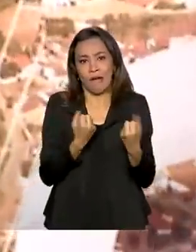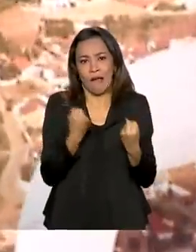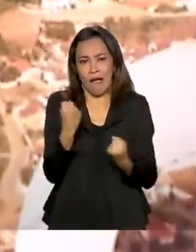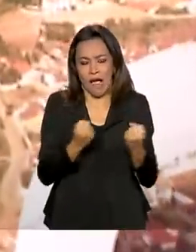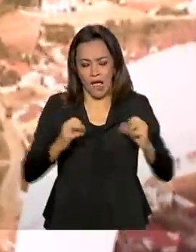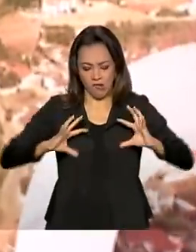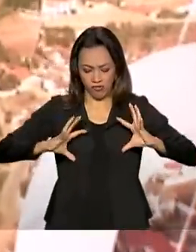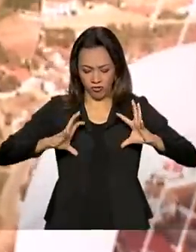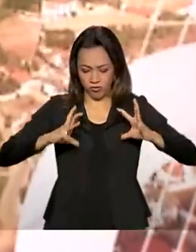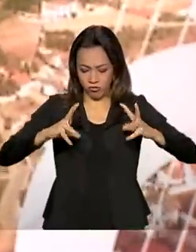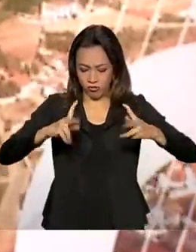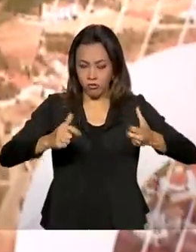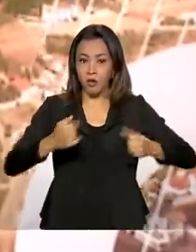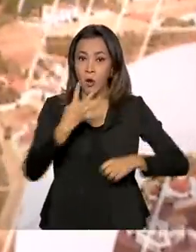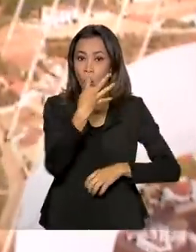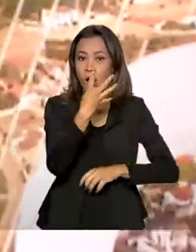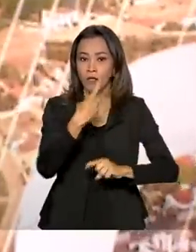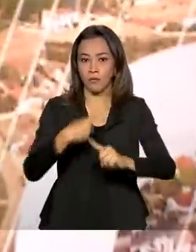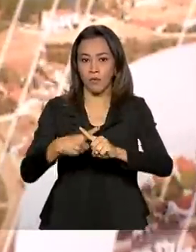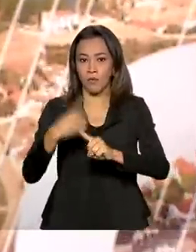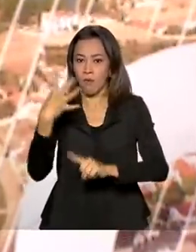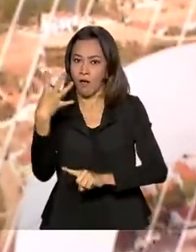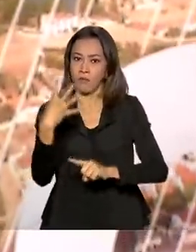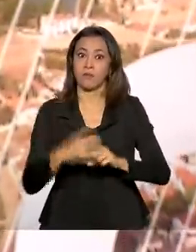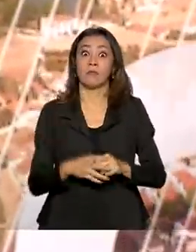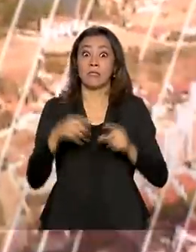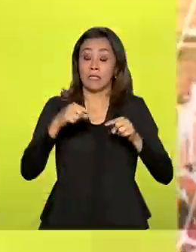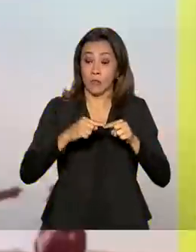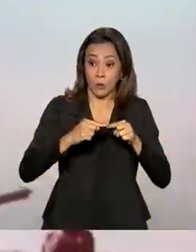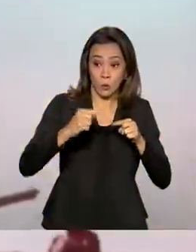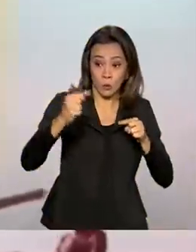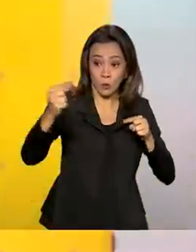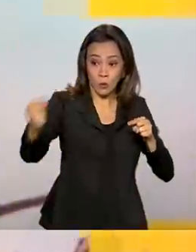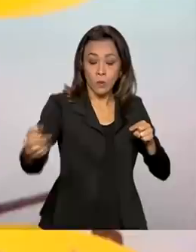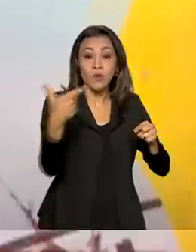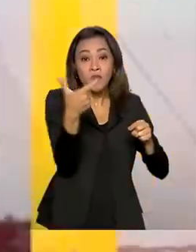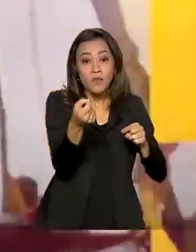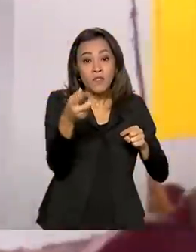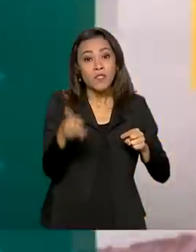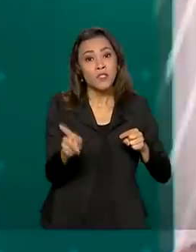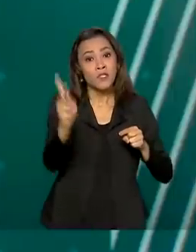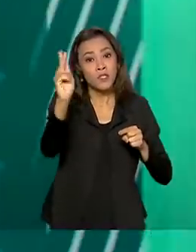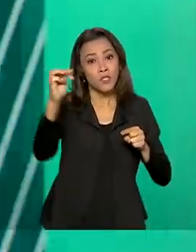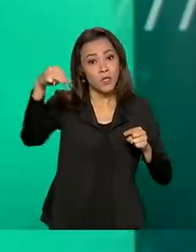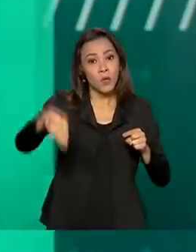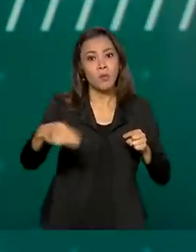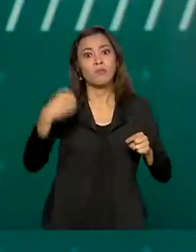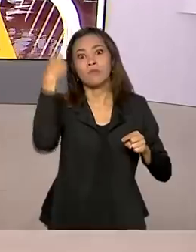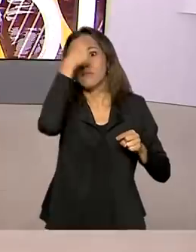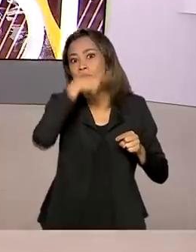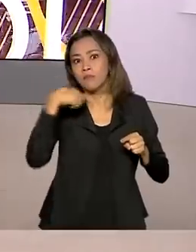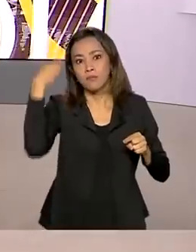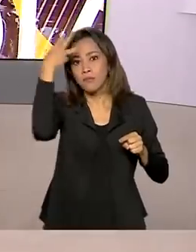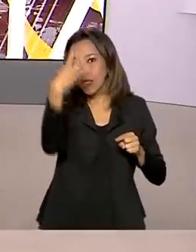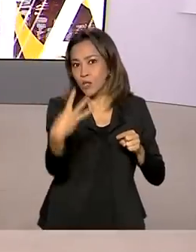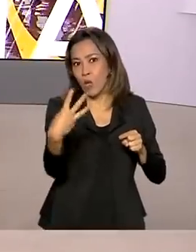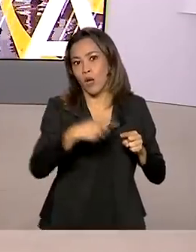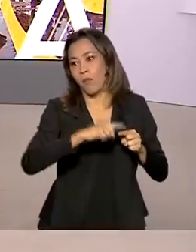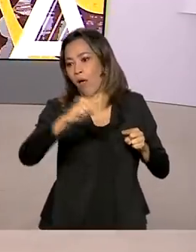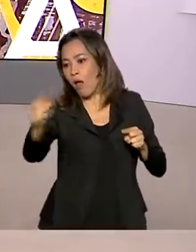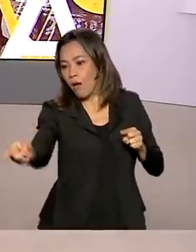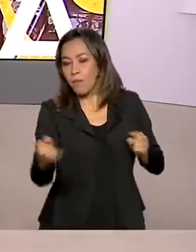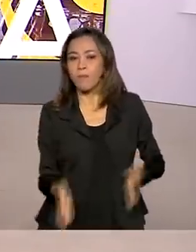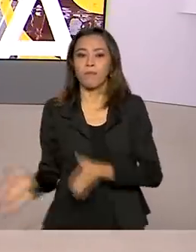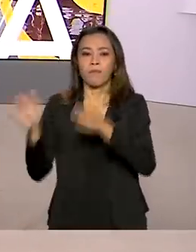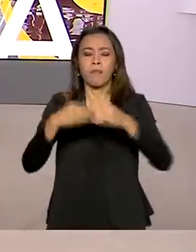tração 4x4. E percorrer um trecho de 20 quilômetros levava até 3 horas de duração. Próximo à